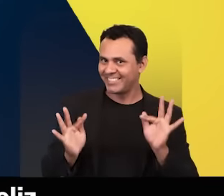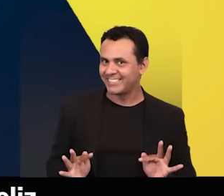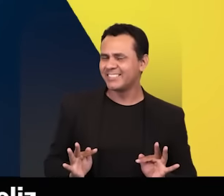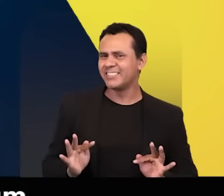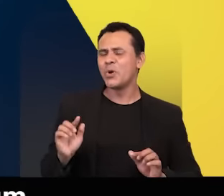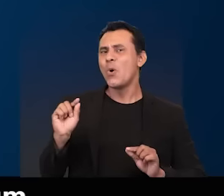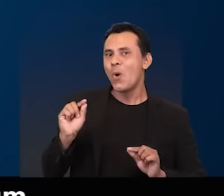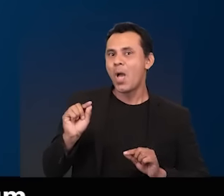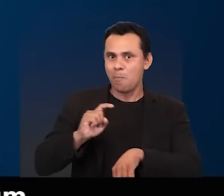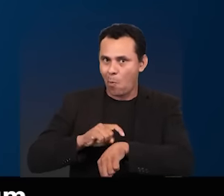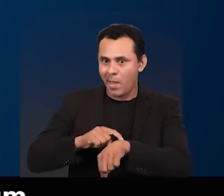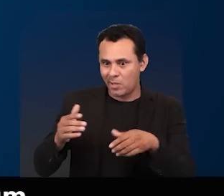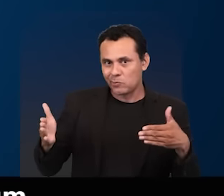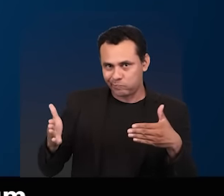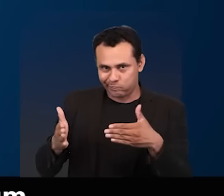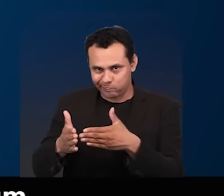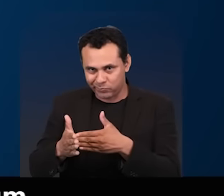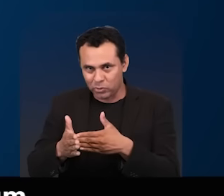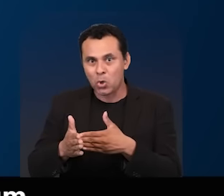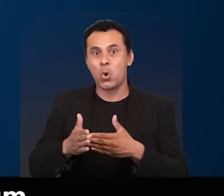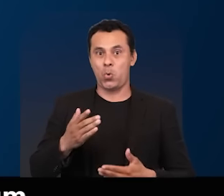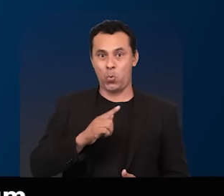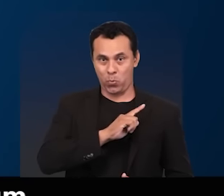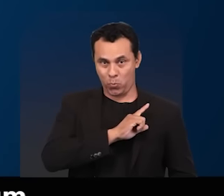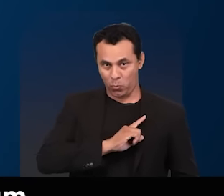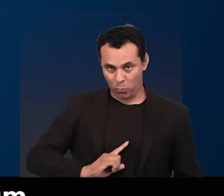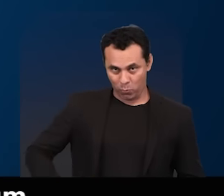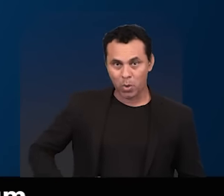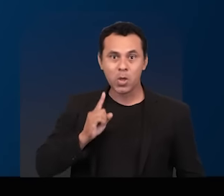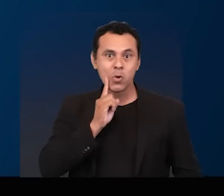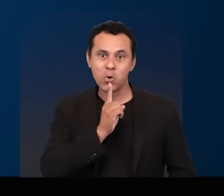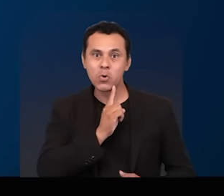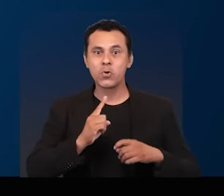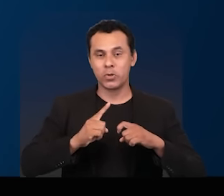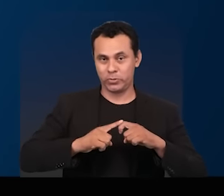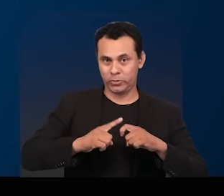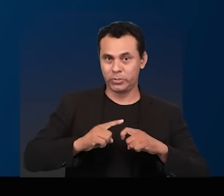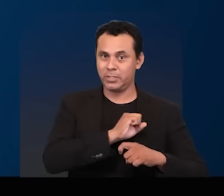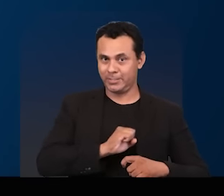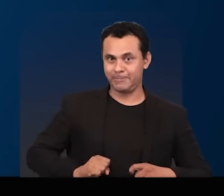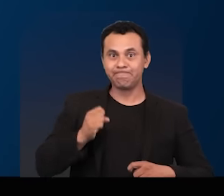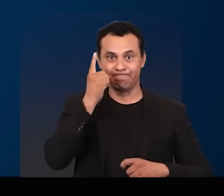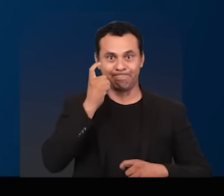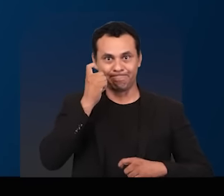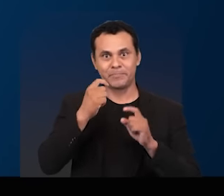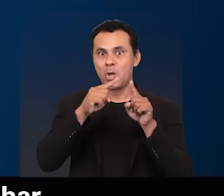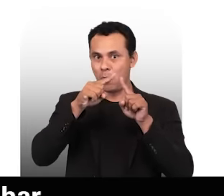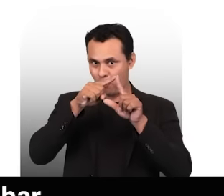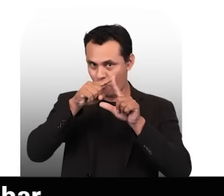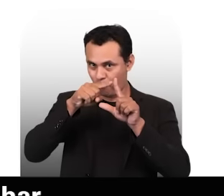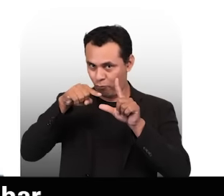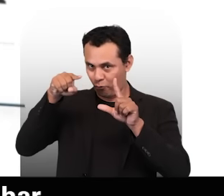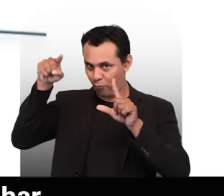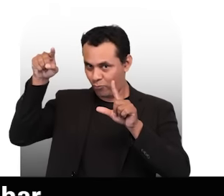muito feliz. Até o momento, o senador Irã Gonçalves e o governador Antônio Denário cresceram muito. Junto à opinião pública,